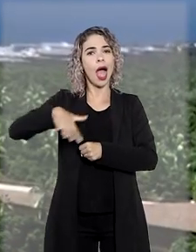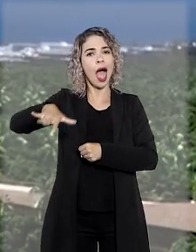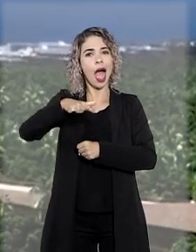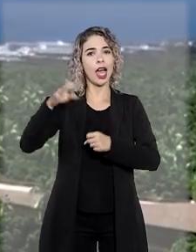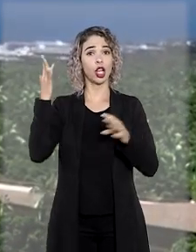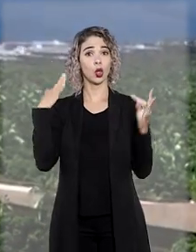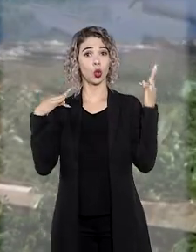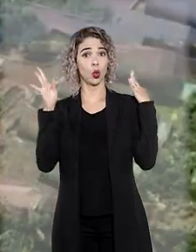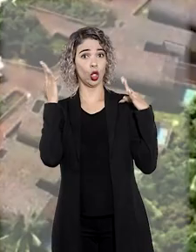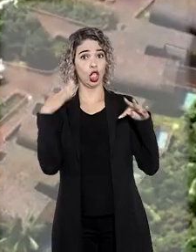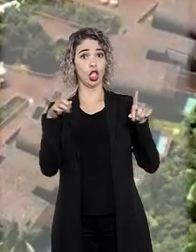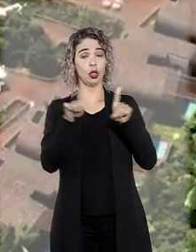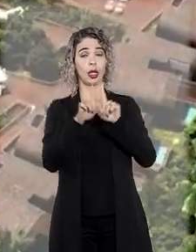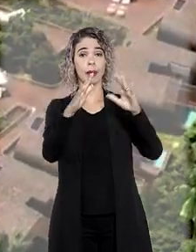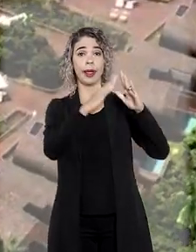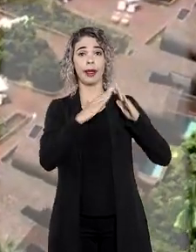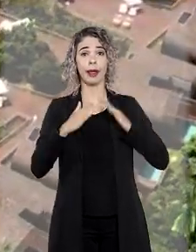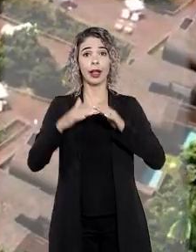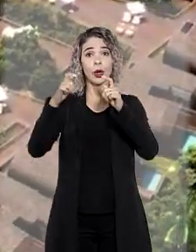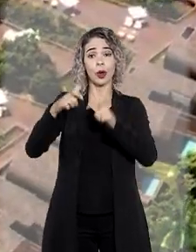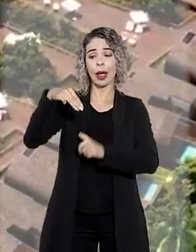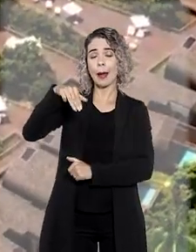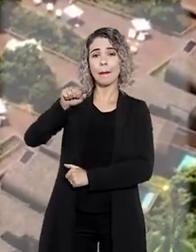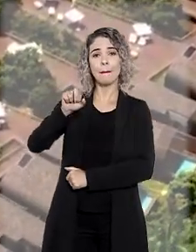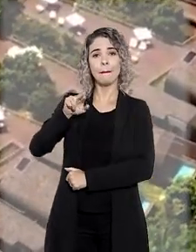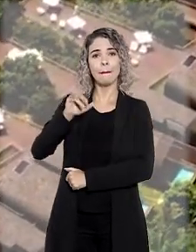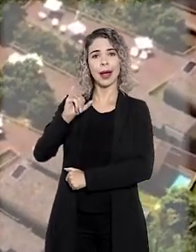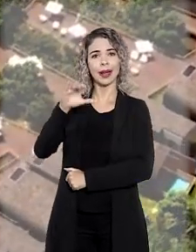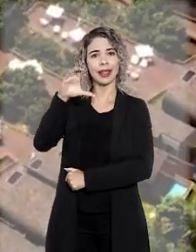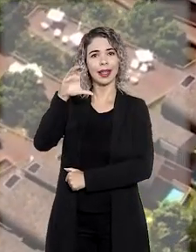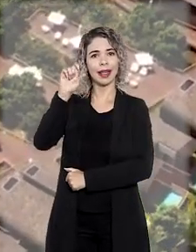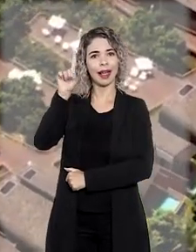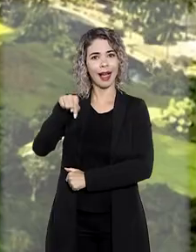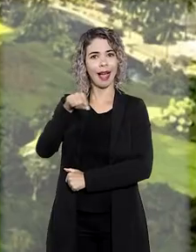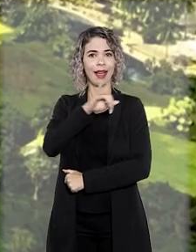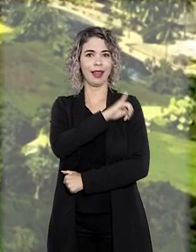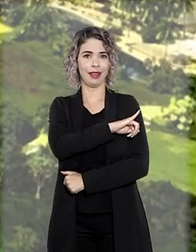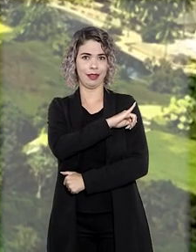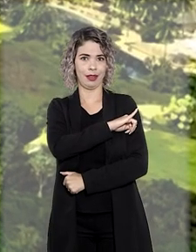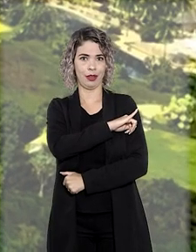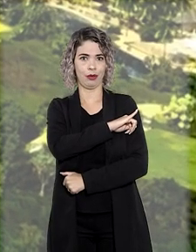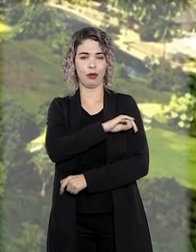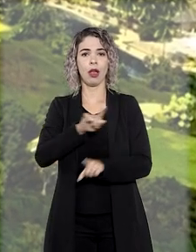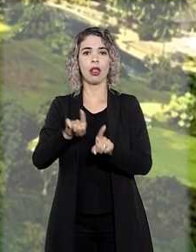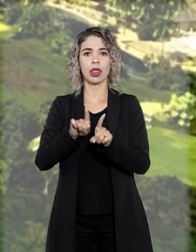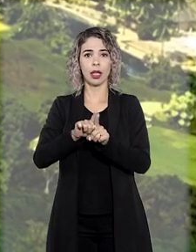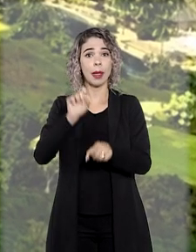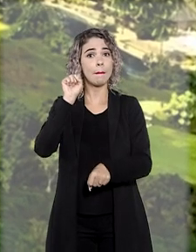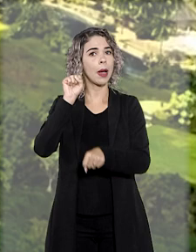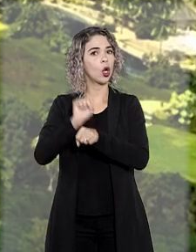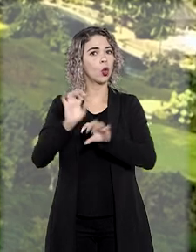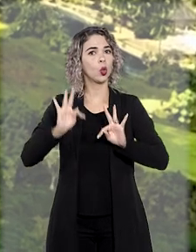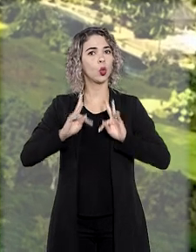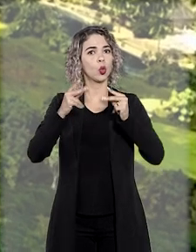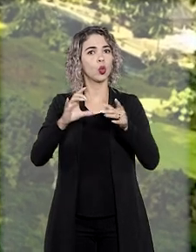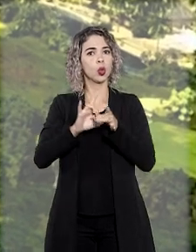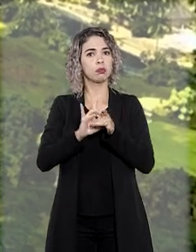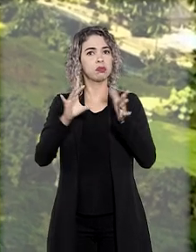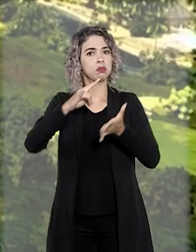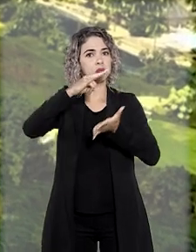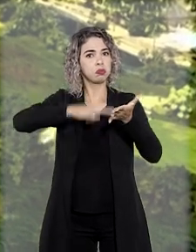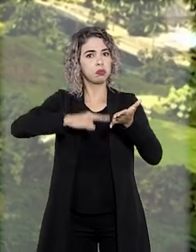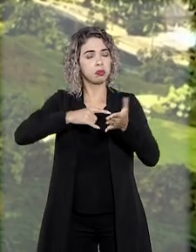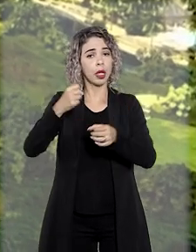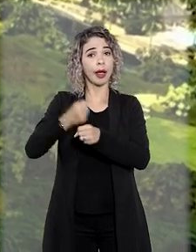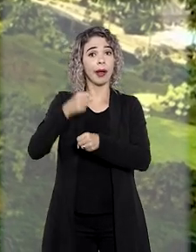de um complexo turístico e residencial localizado em Maricá, no Rio de Janeiro. O ministro também suspendeu as autorizações e